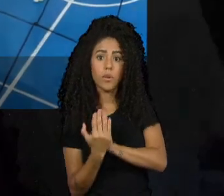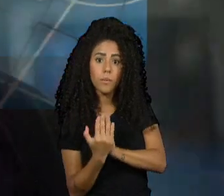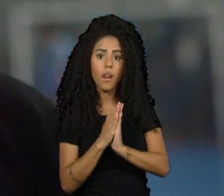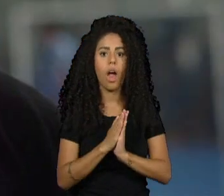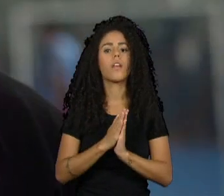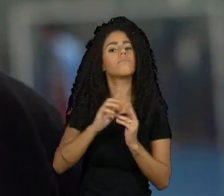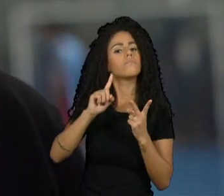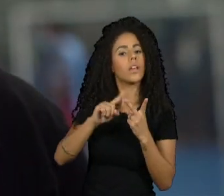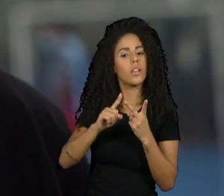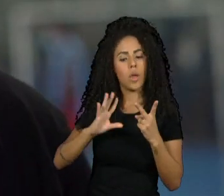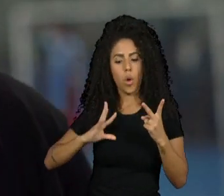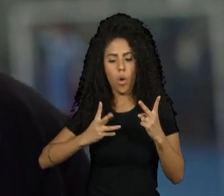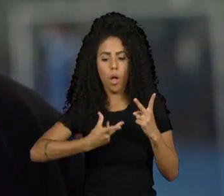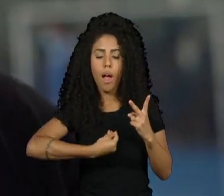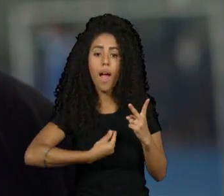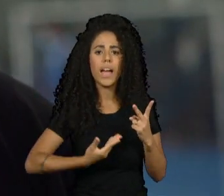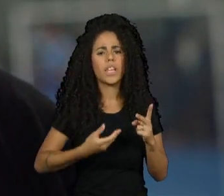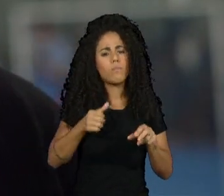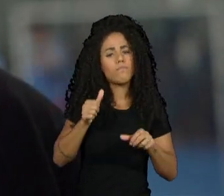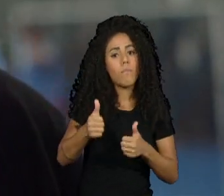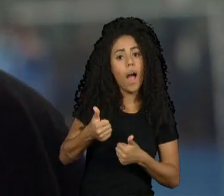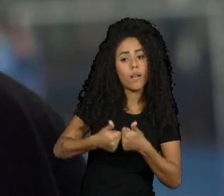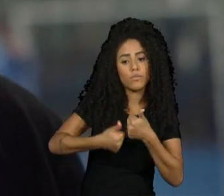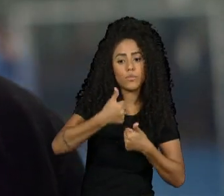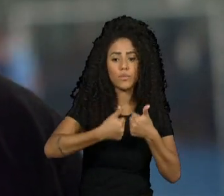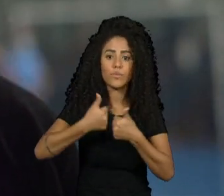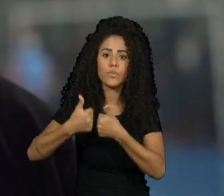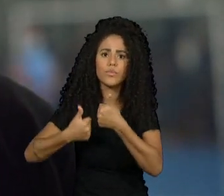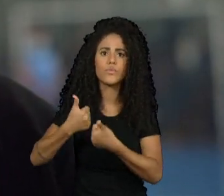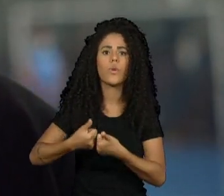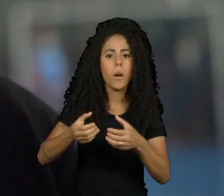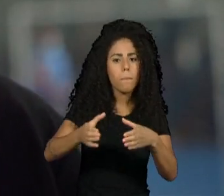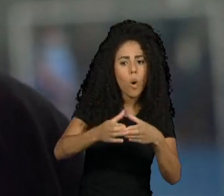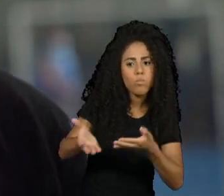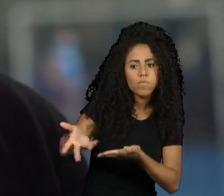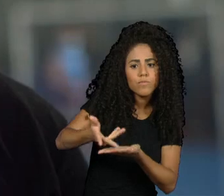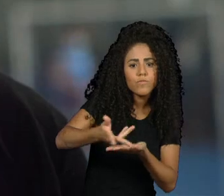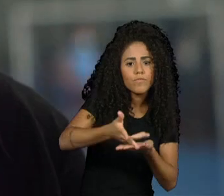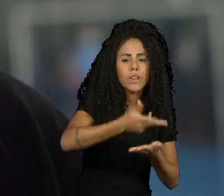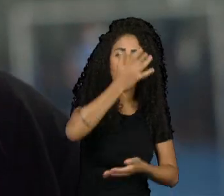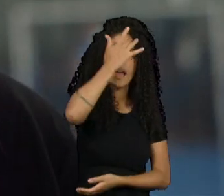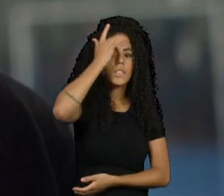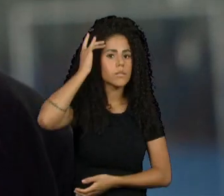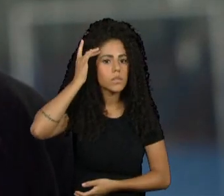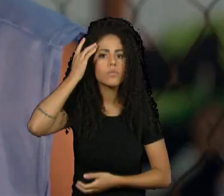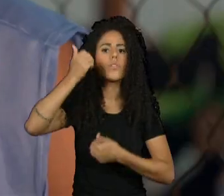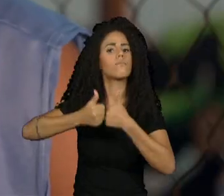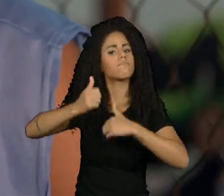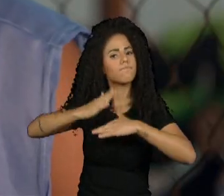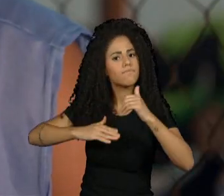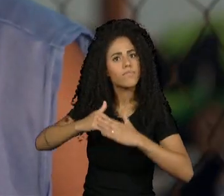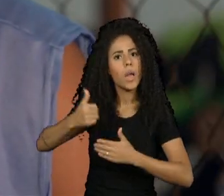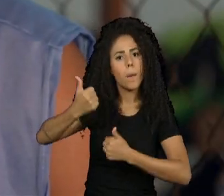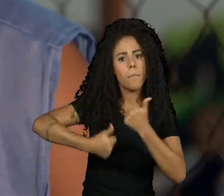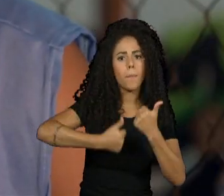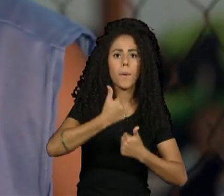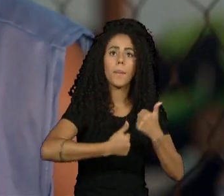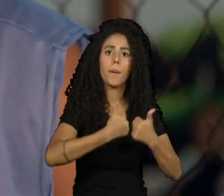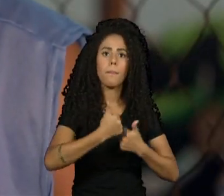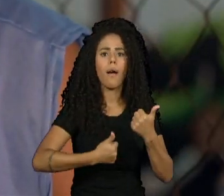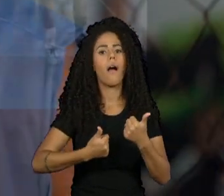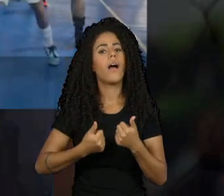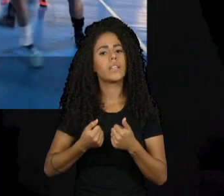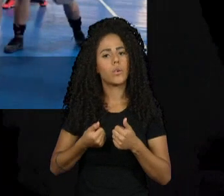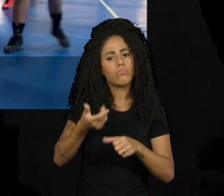poder usar do esporte de uma forma positiva, né? Conhecer outras pessoas, praticar esporte. E a gente está aí com os